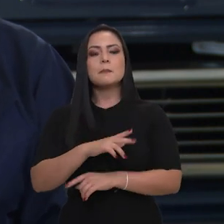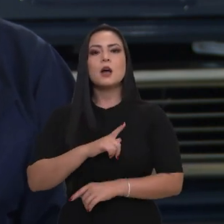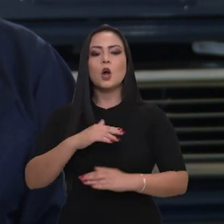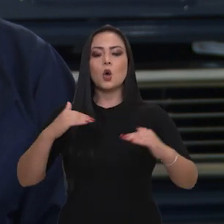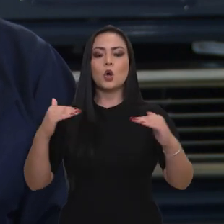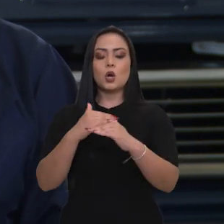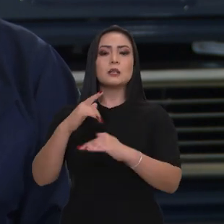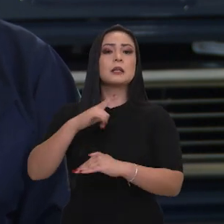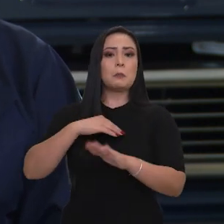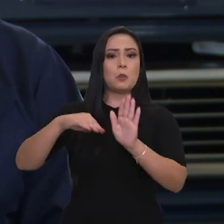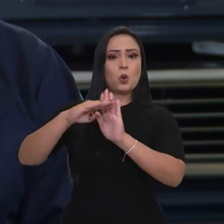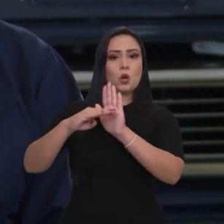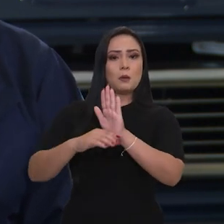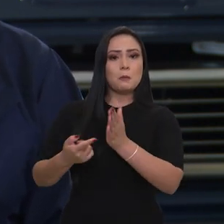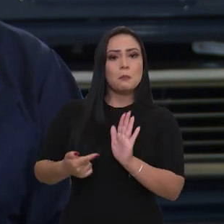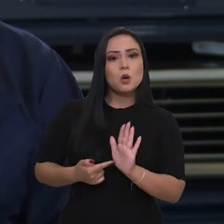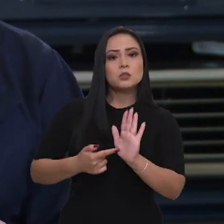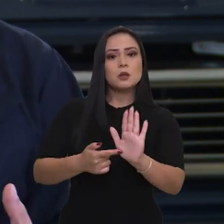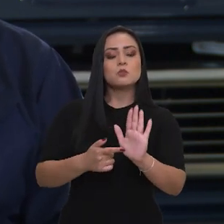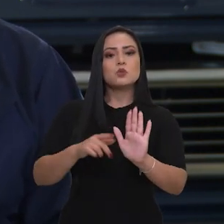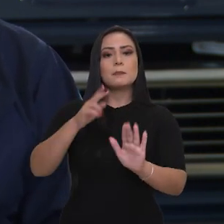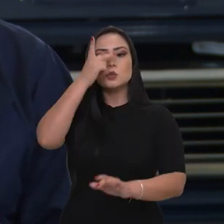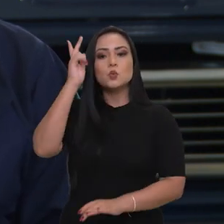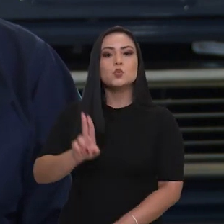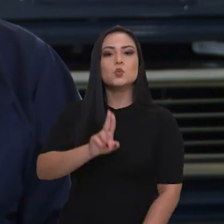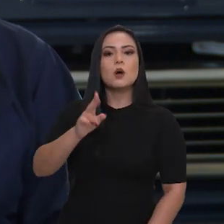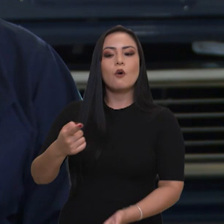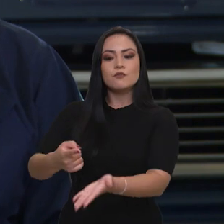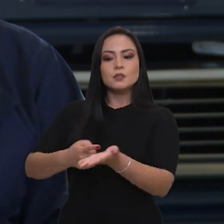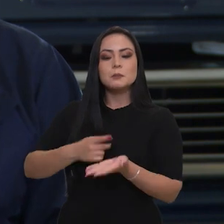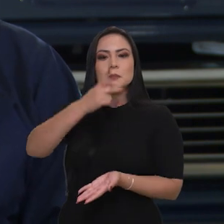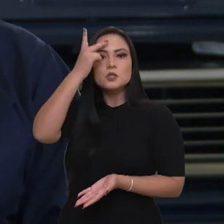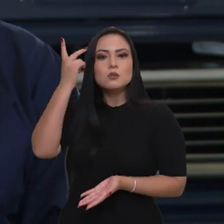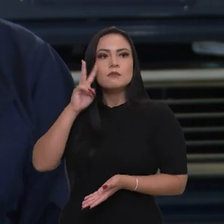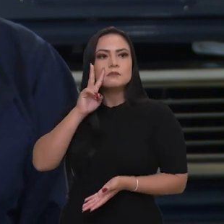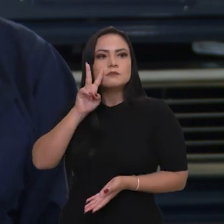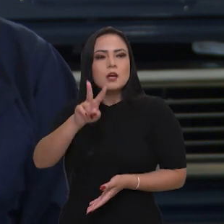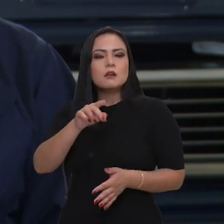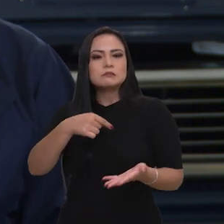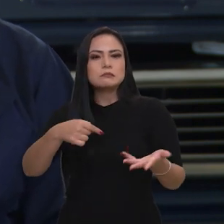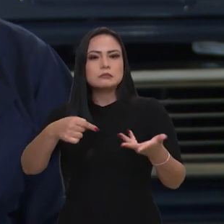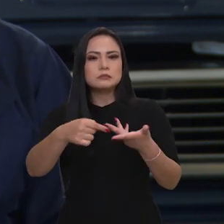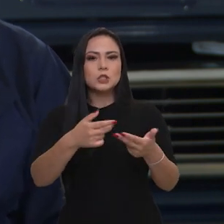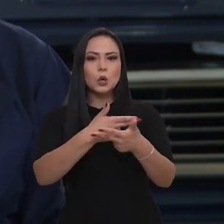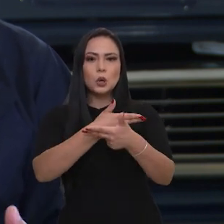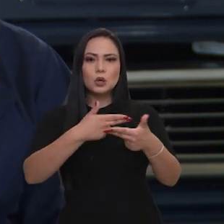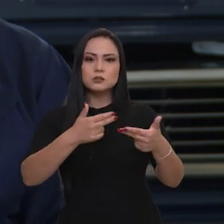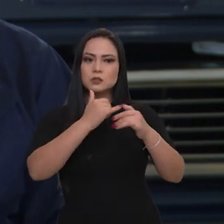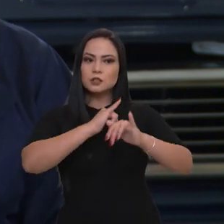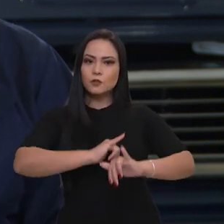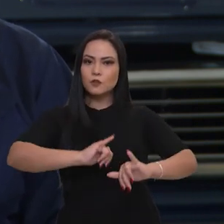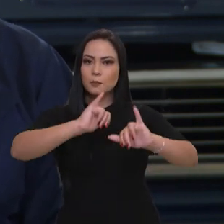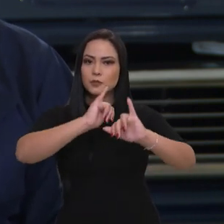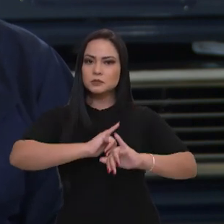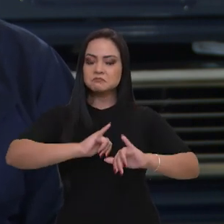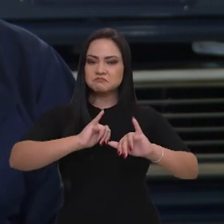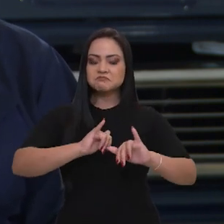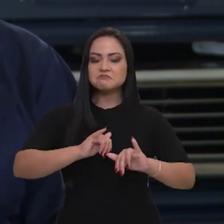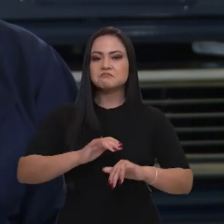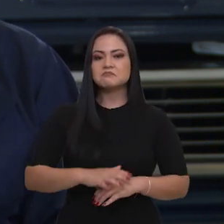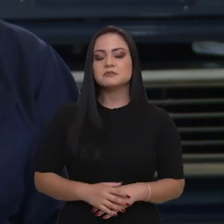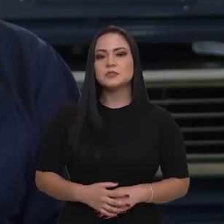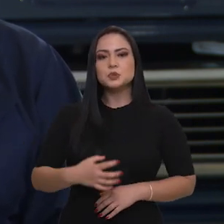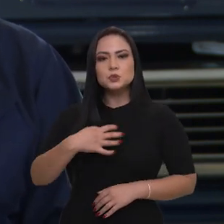ao usuário, convidamos o usuário a assistir algumas peças informativas. Isso vai, de certa forma, mudando a cultura,